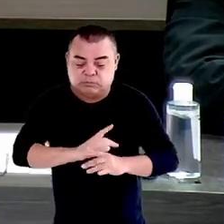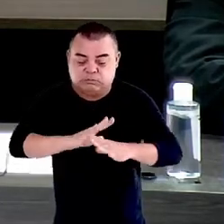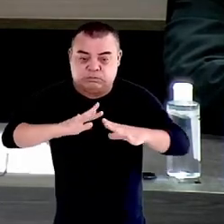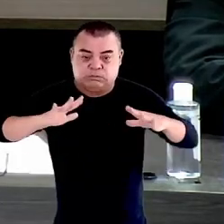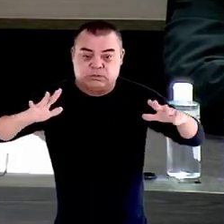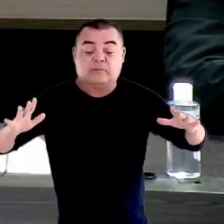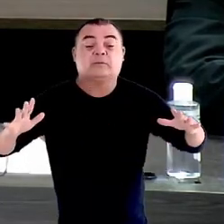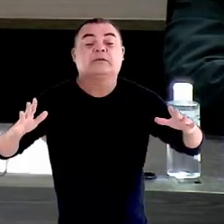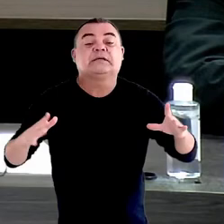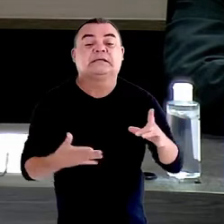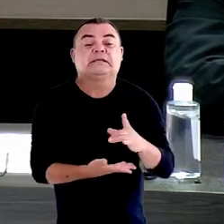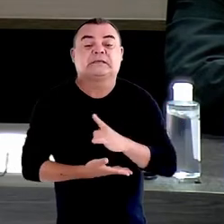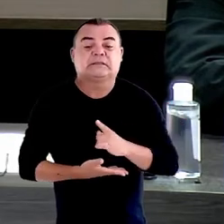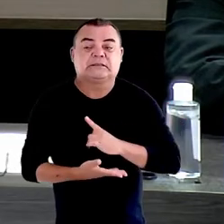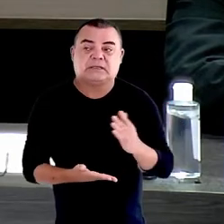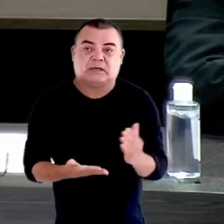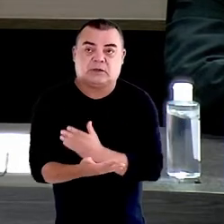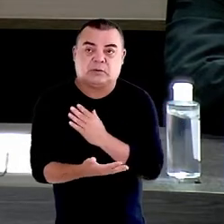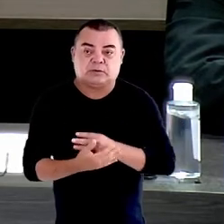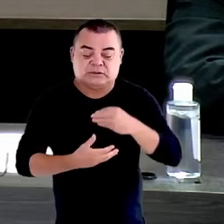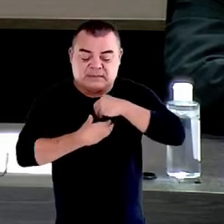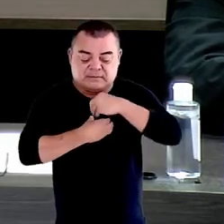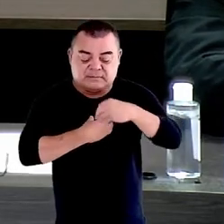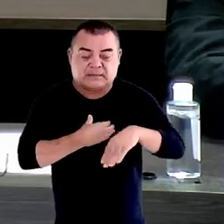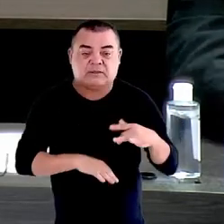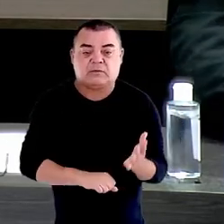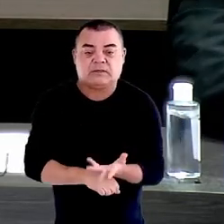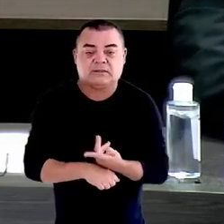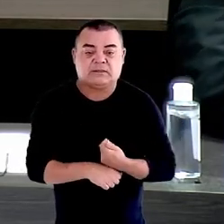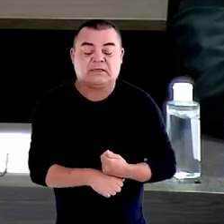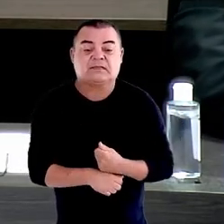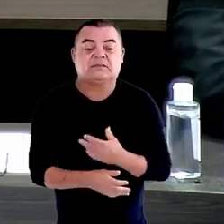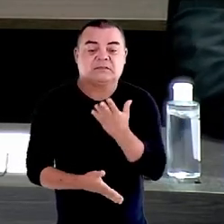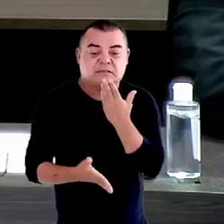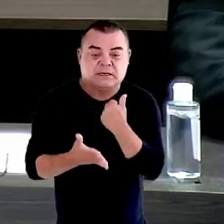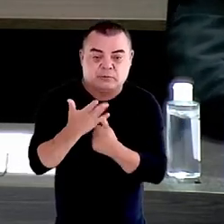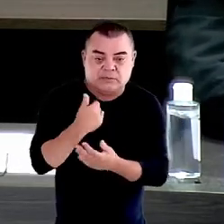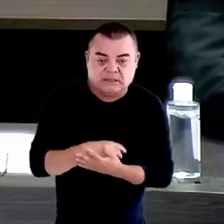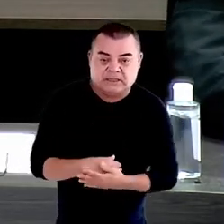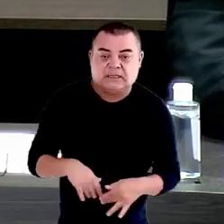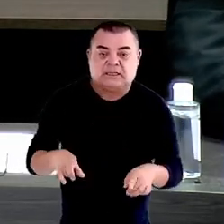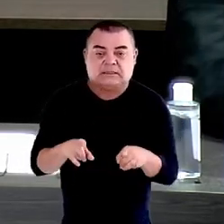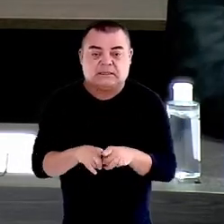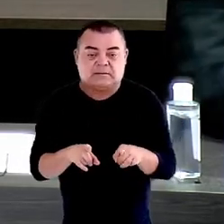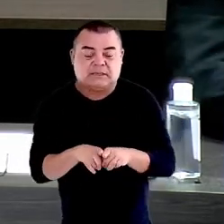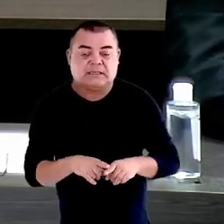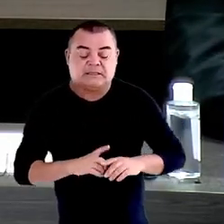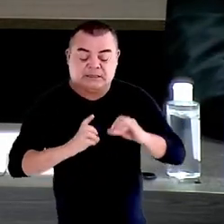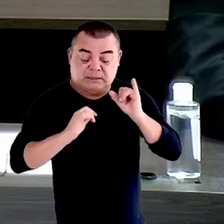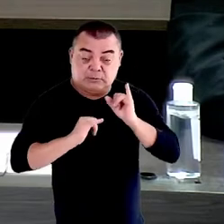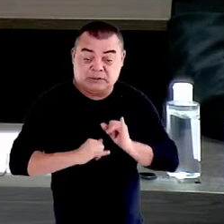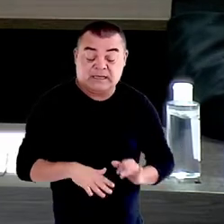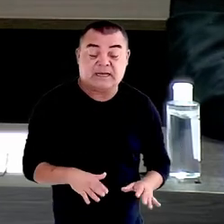por aspectos como a qualidade do alimento, a sua imunidade contra